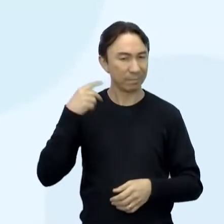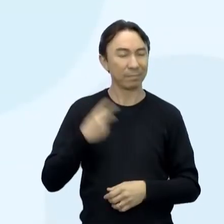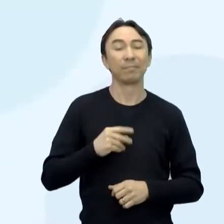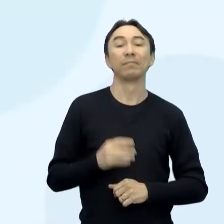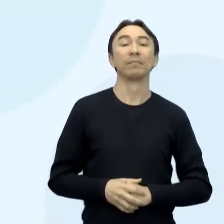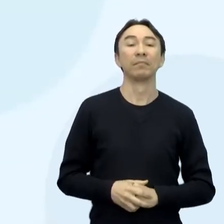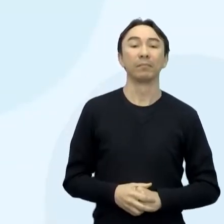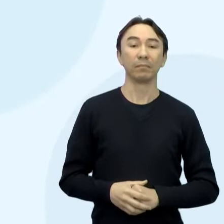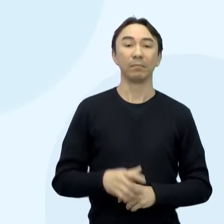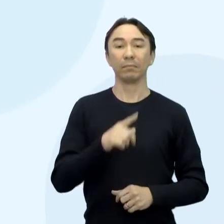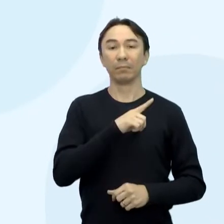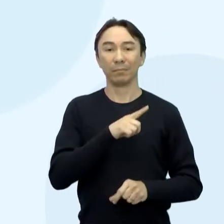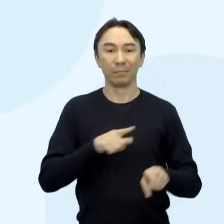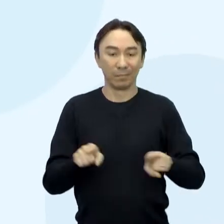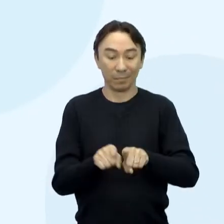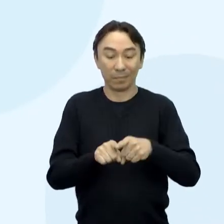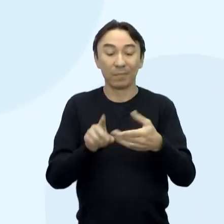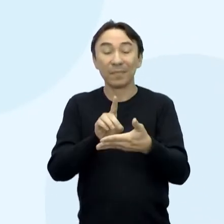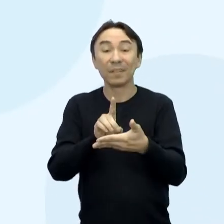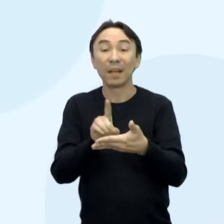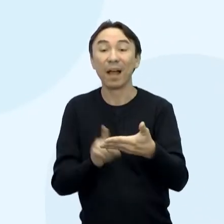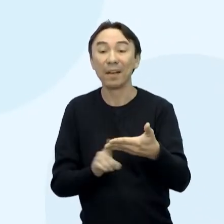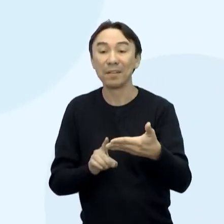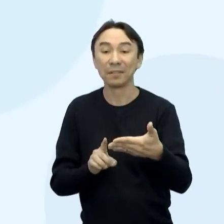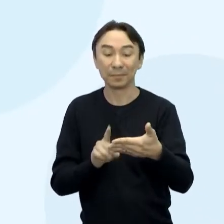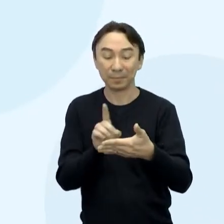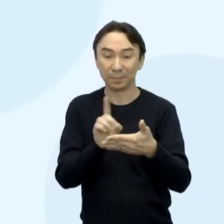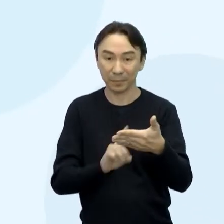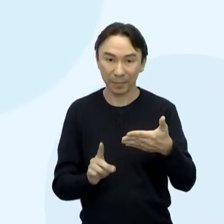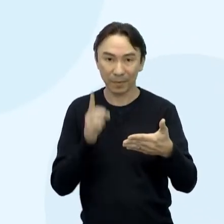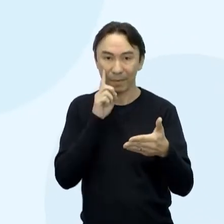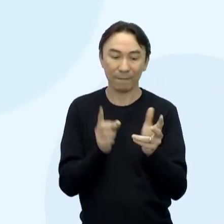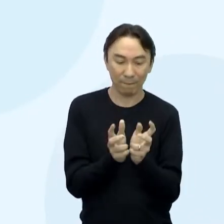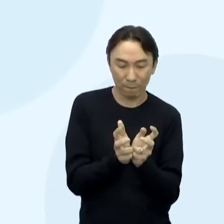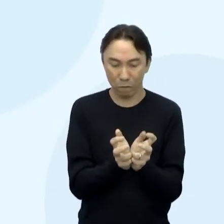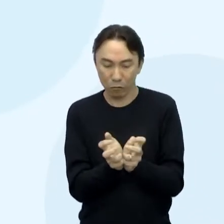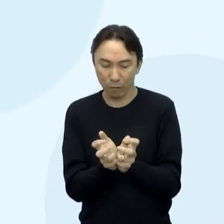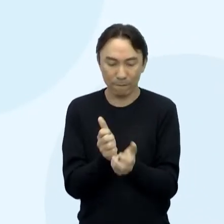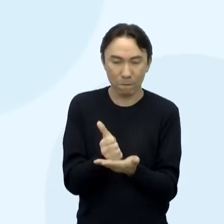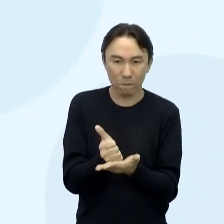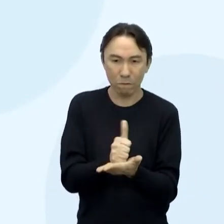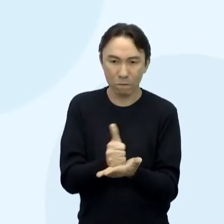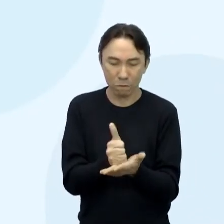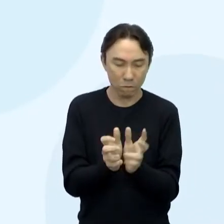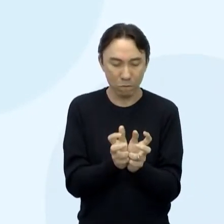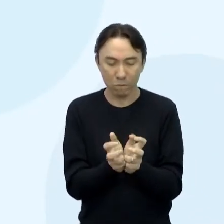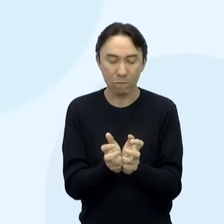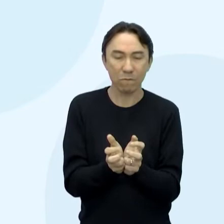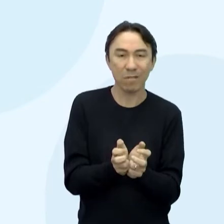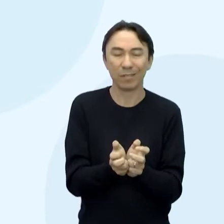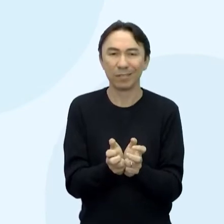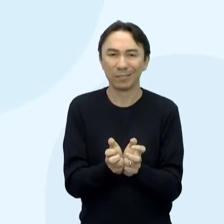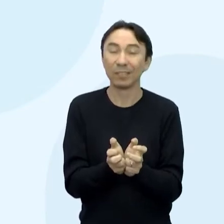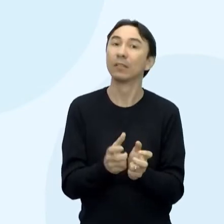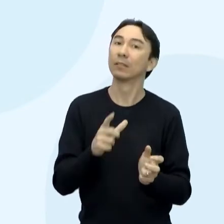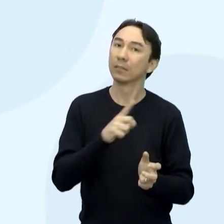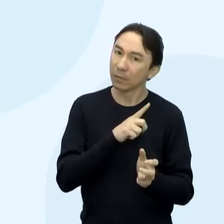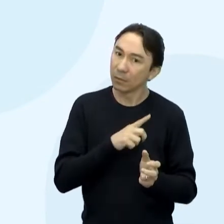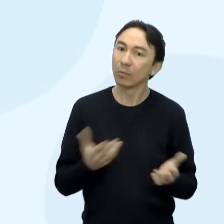Design de jogos. Lembra que eu falei? O foco é a criação de jogos. Então tem até faculdade